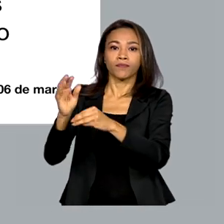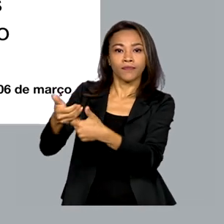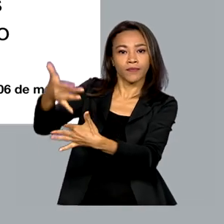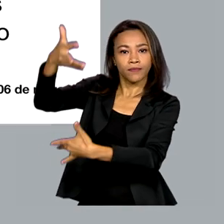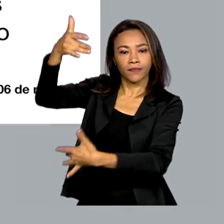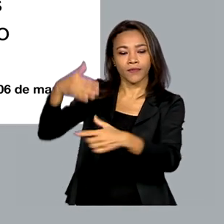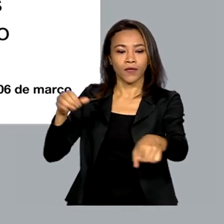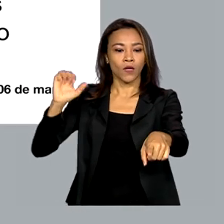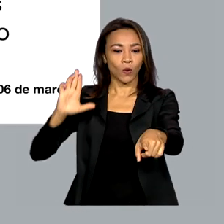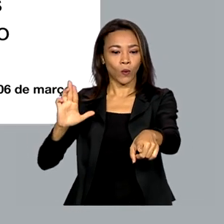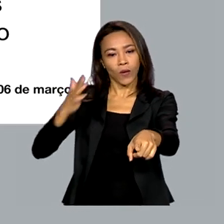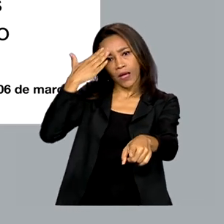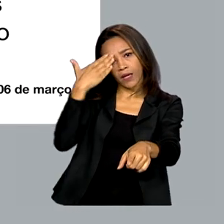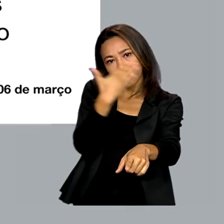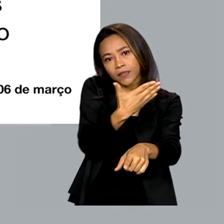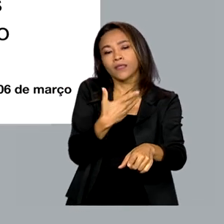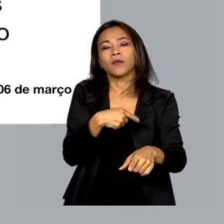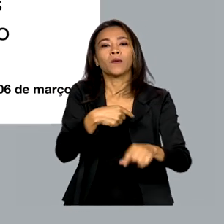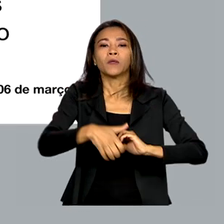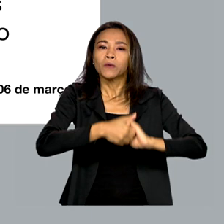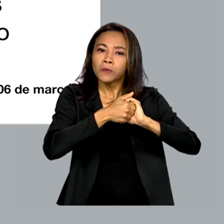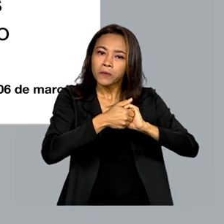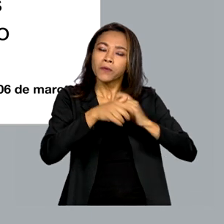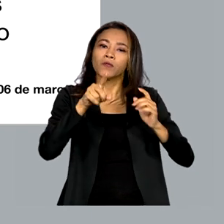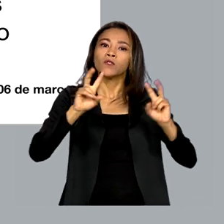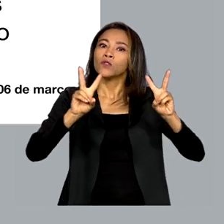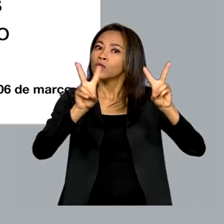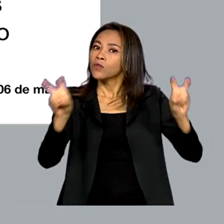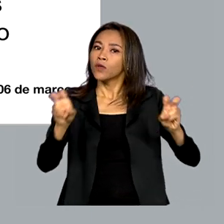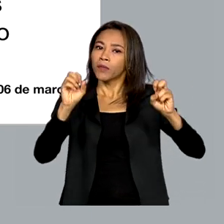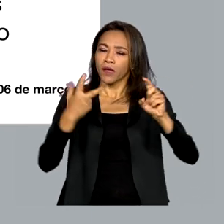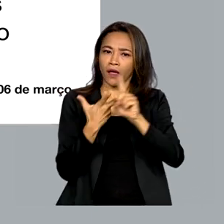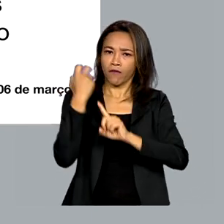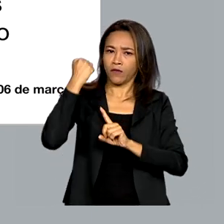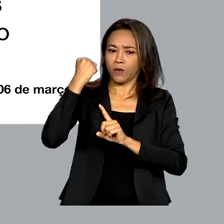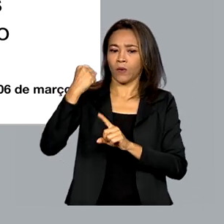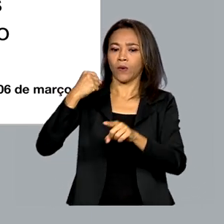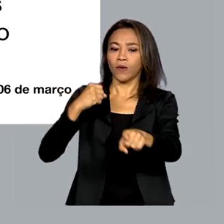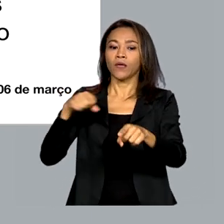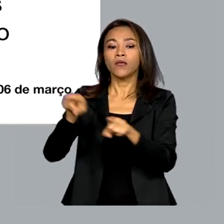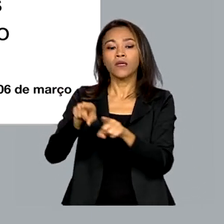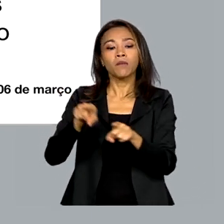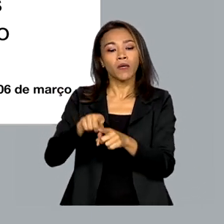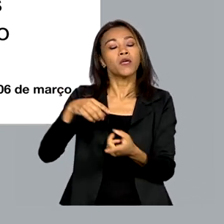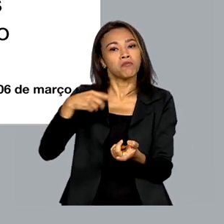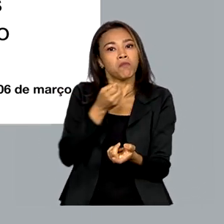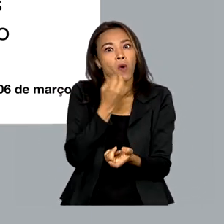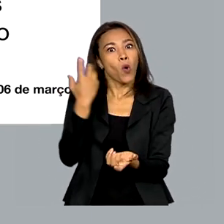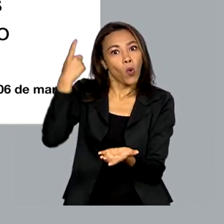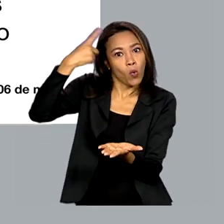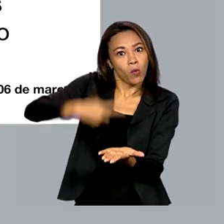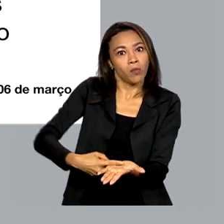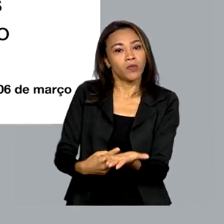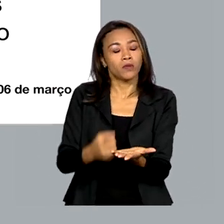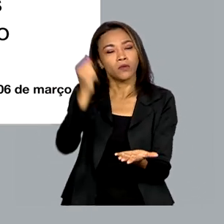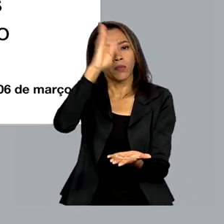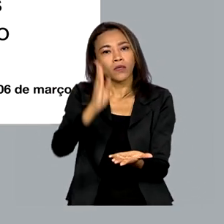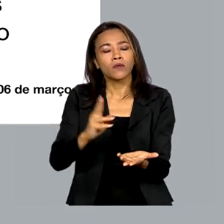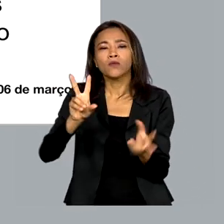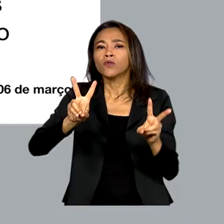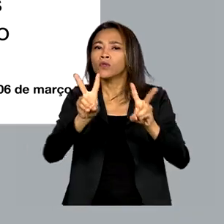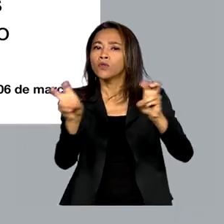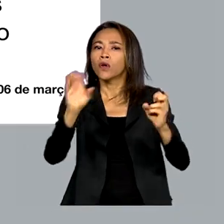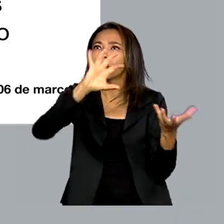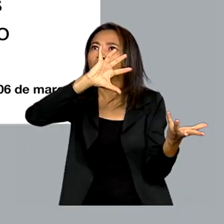cumprimentos pela vitória nas eleições e os comentários positivos a respeito do papel do Brasil em relação à mudança climática e o